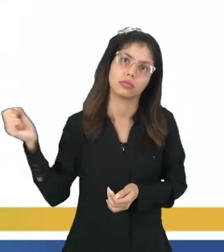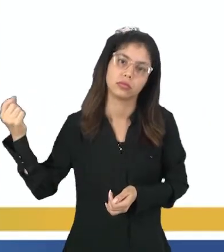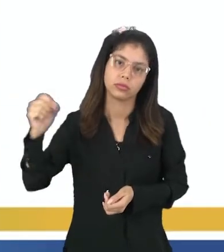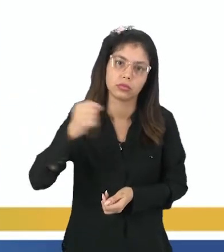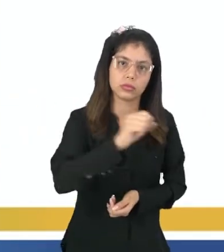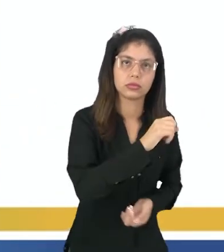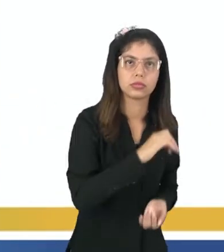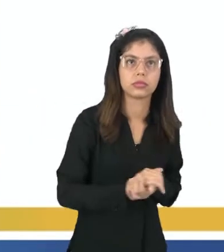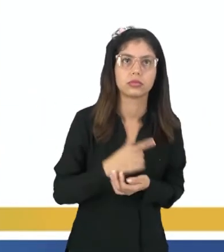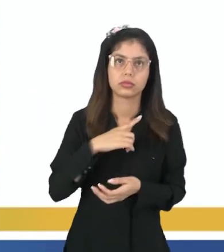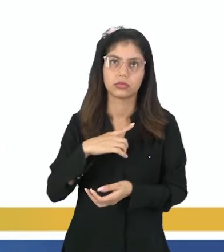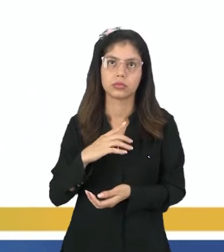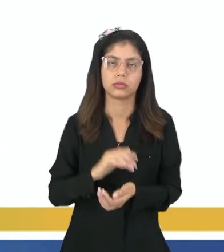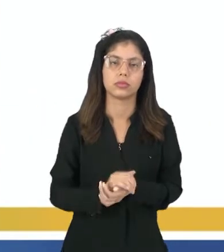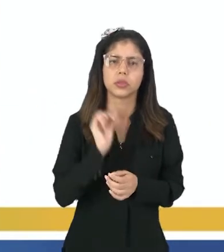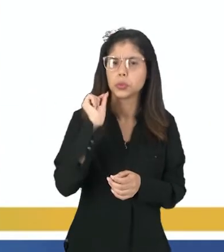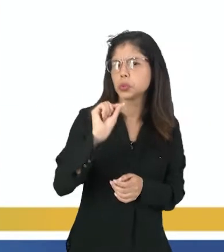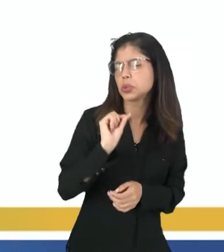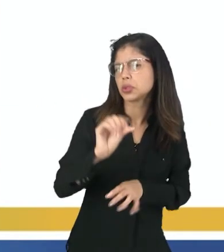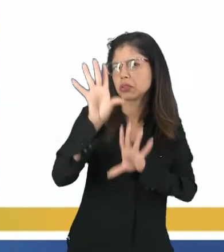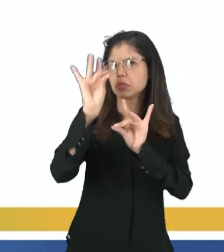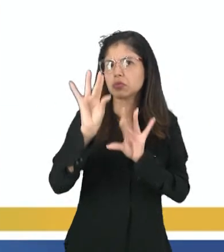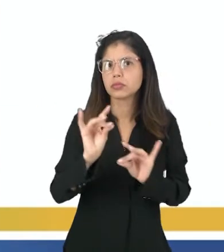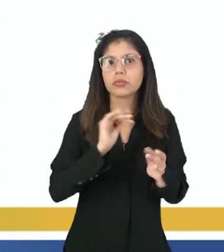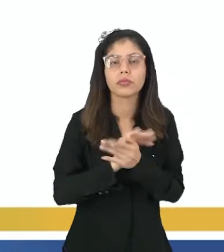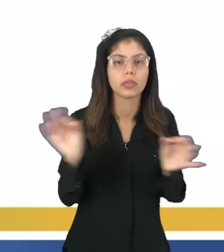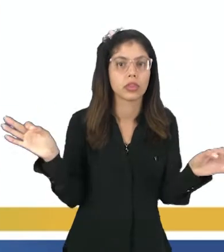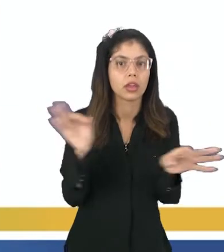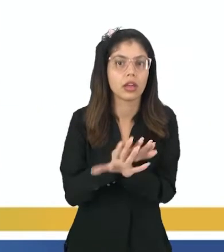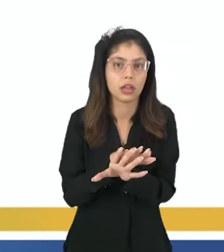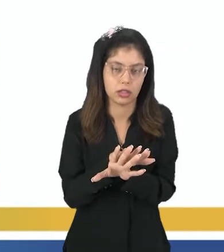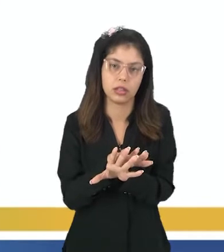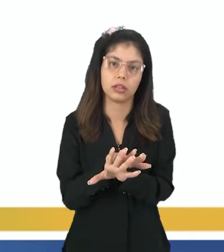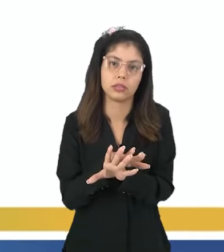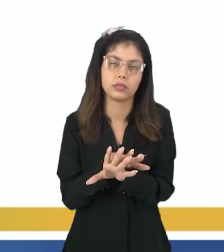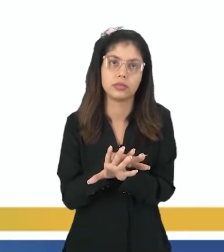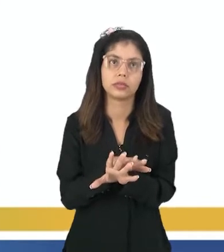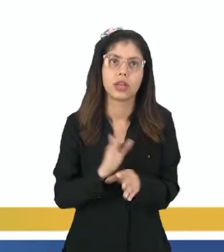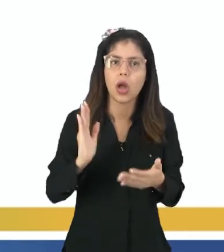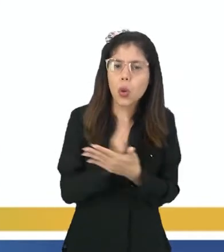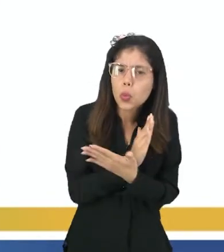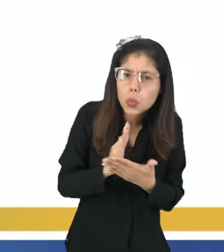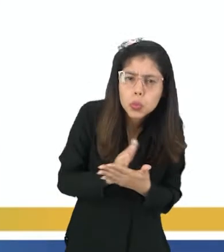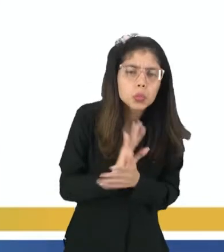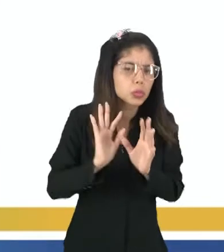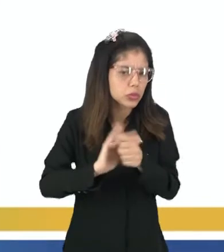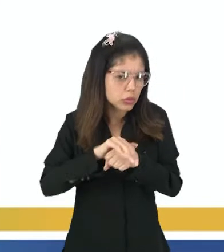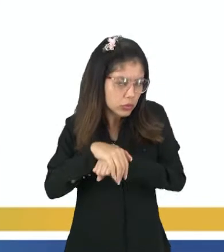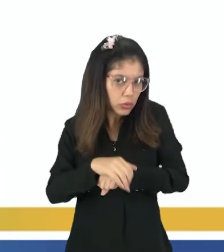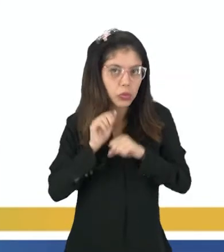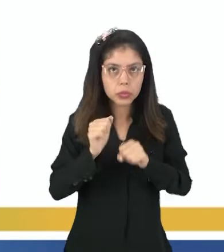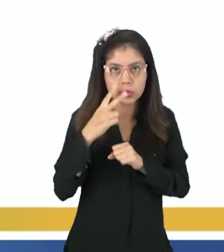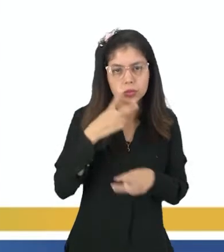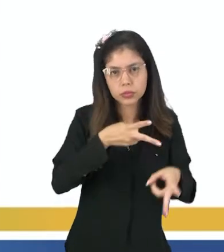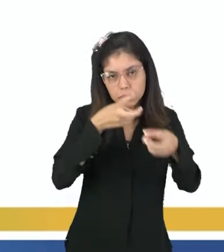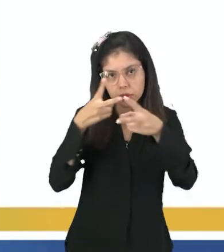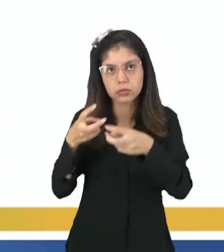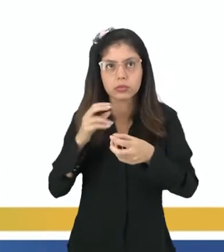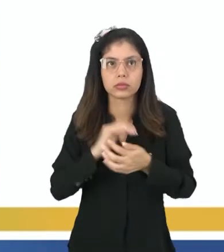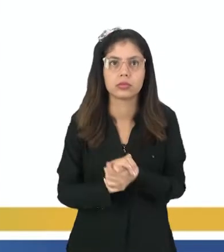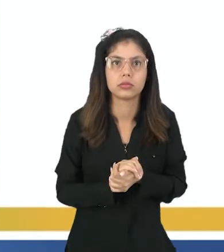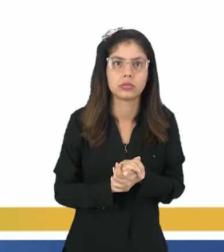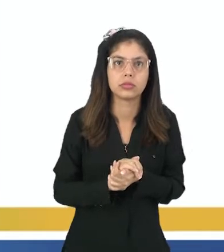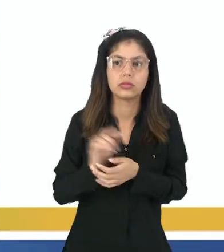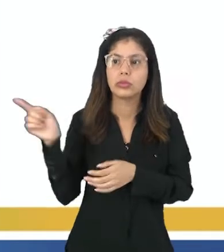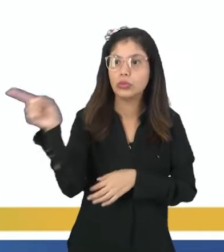meteoritos. O que seria isso? Acaba que em algumas noites, você já pode até ter percebido uma